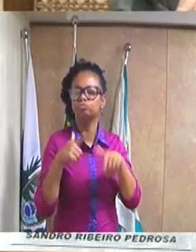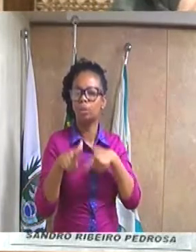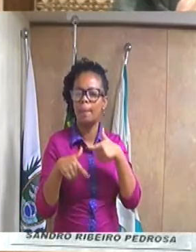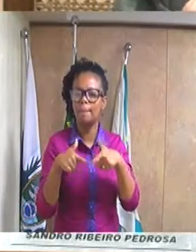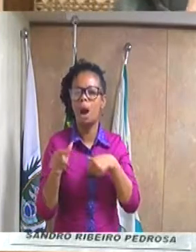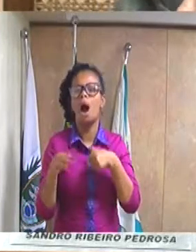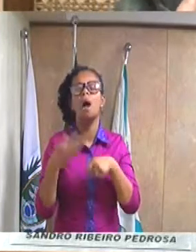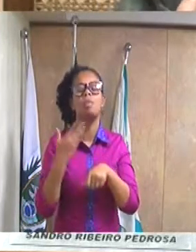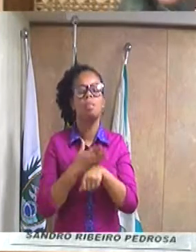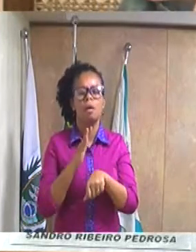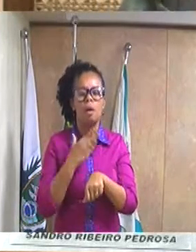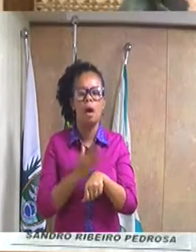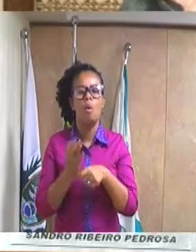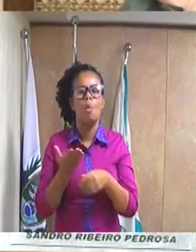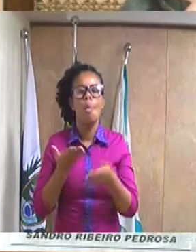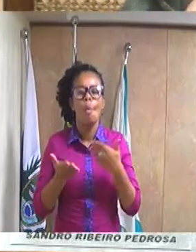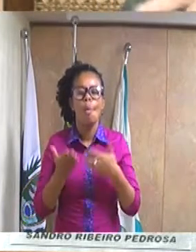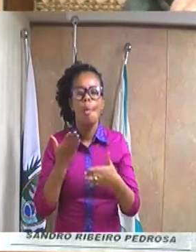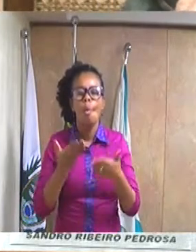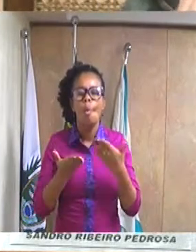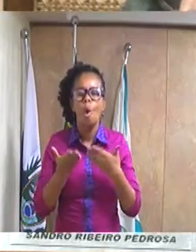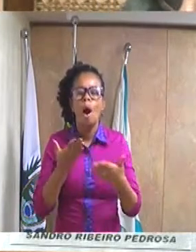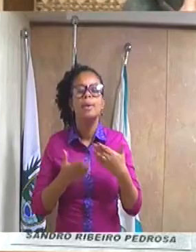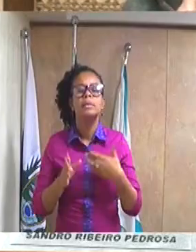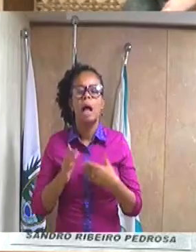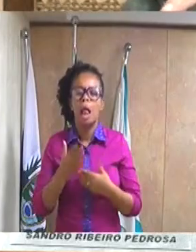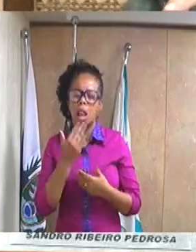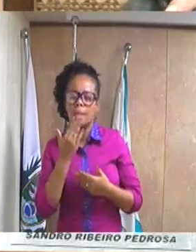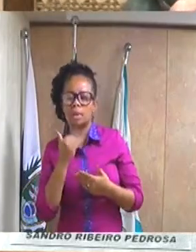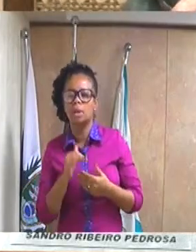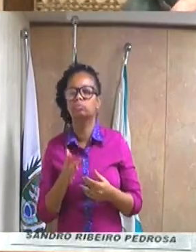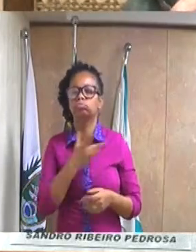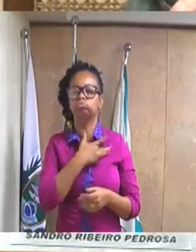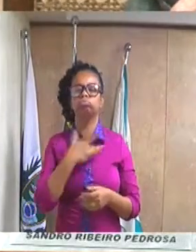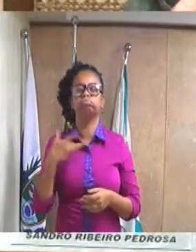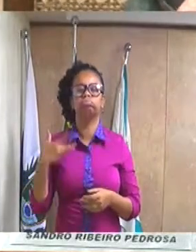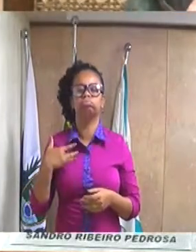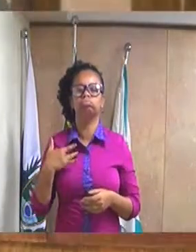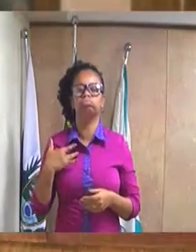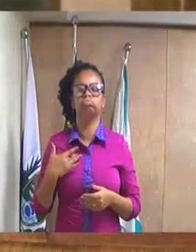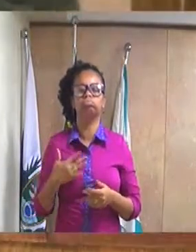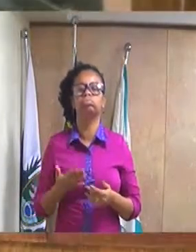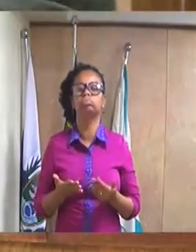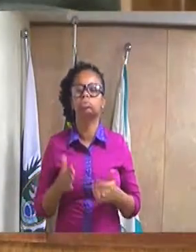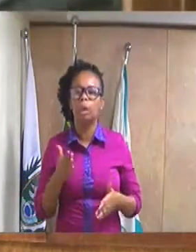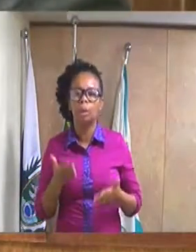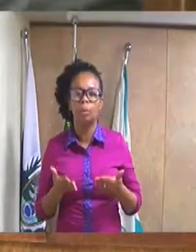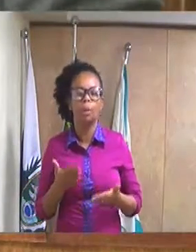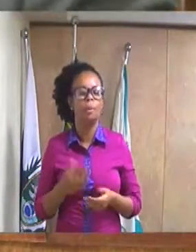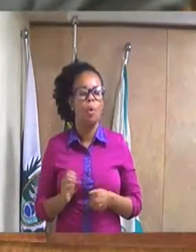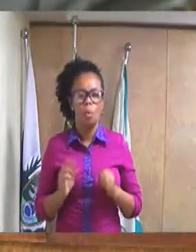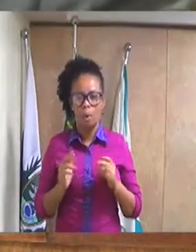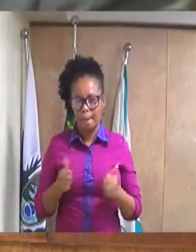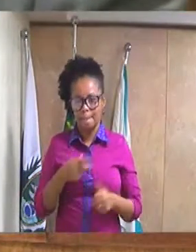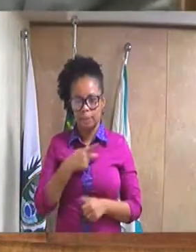zelo por sua alimentação saudável e estilo de vida equilibrado. Presidente, só isso.